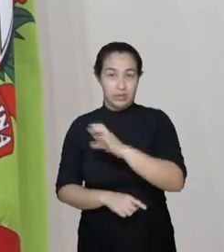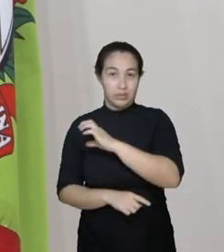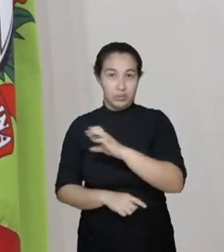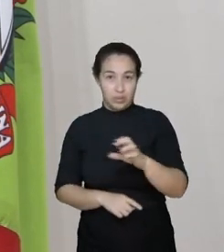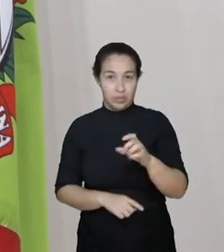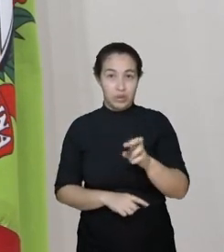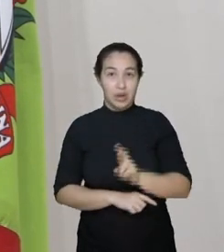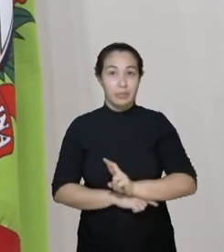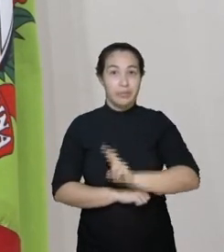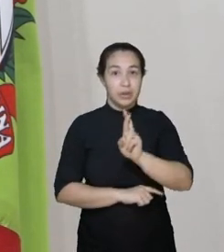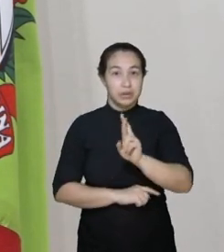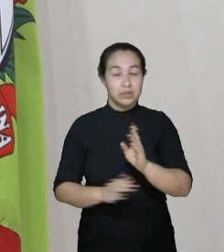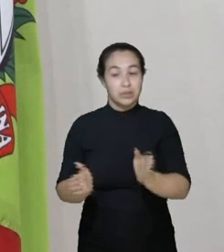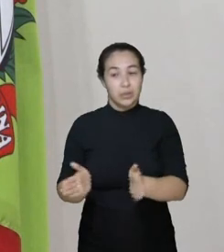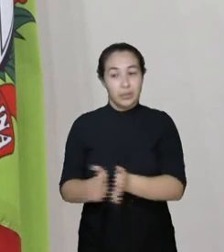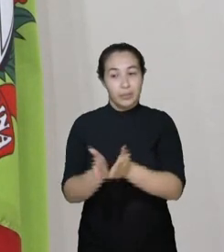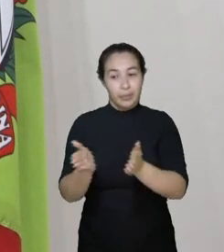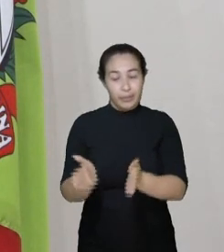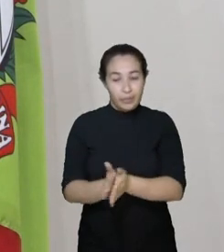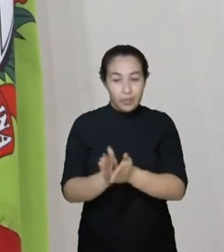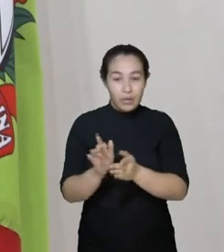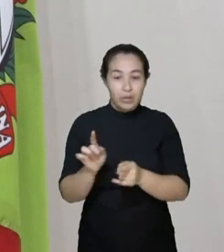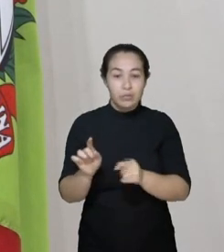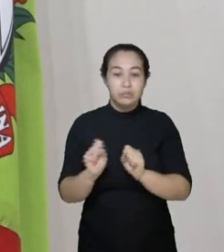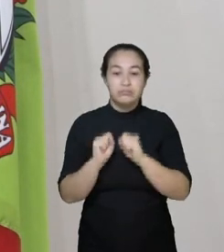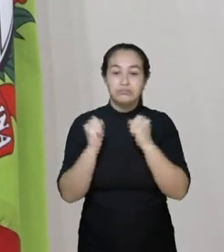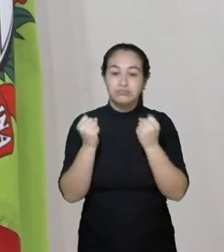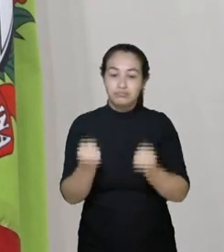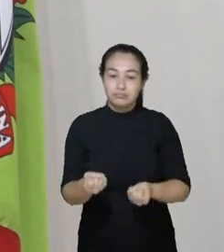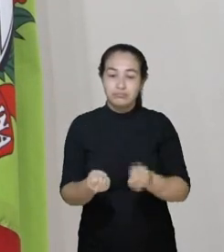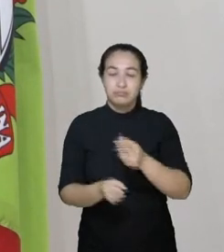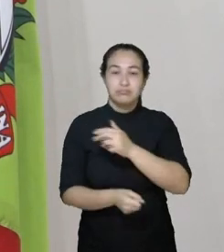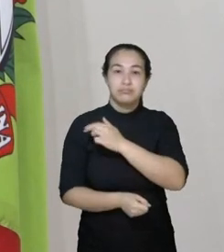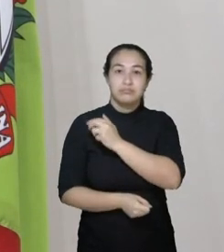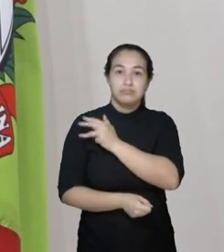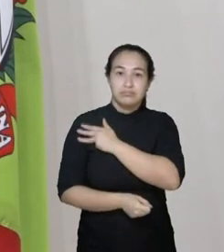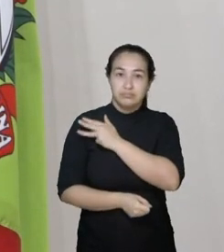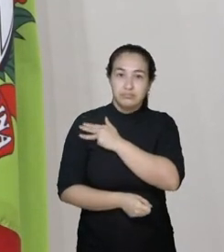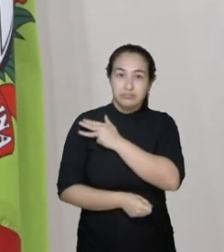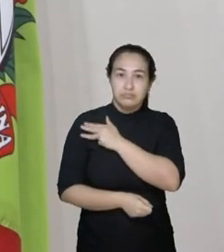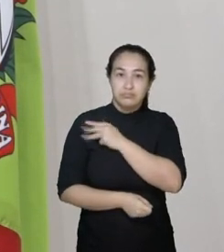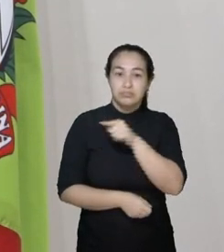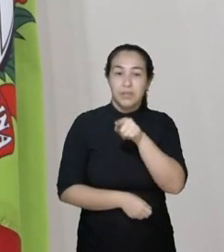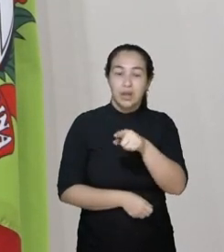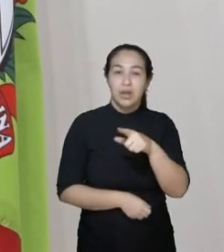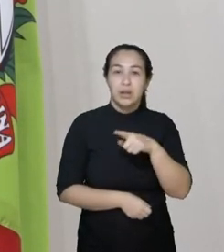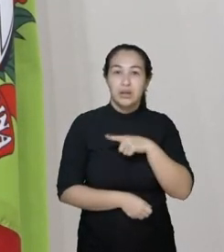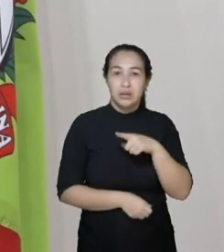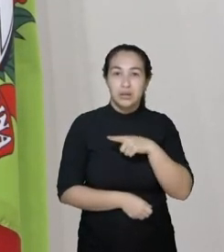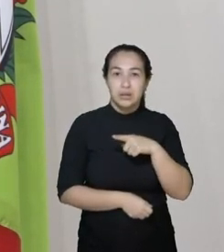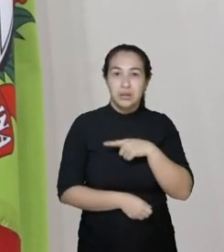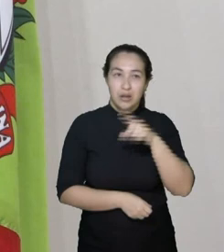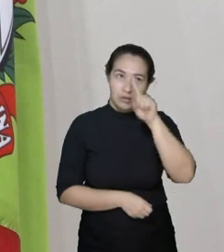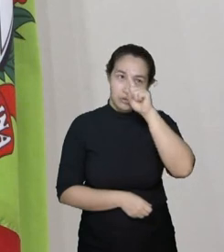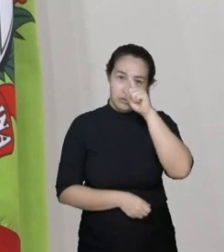defender o Lula que carrega consigo a destruição da família.